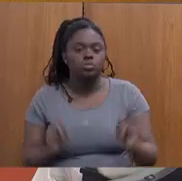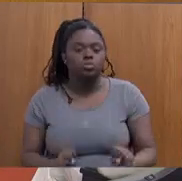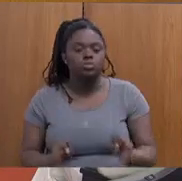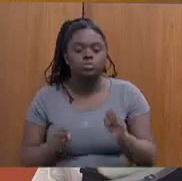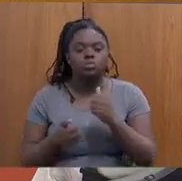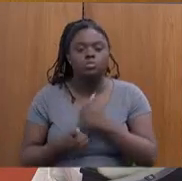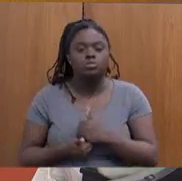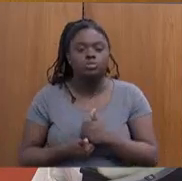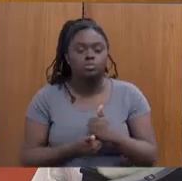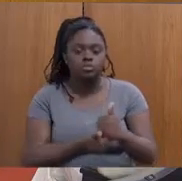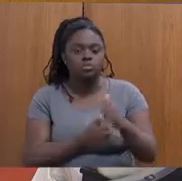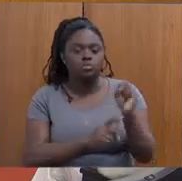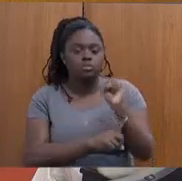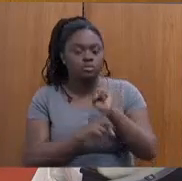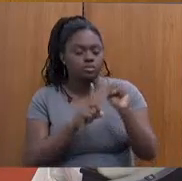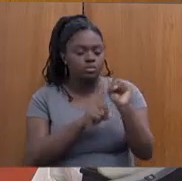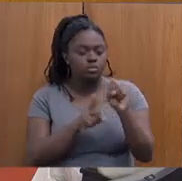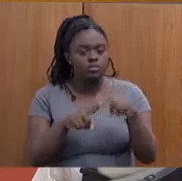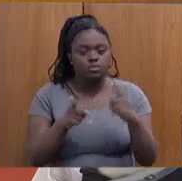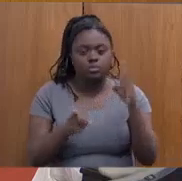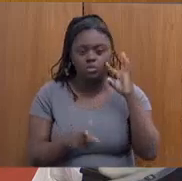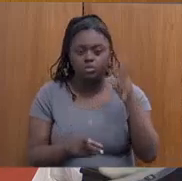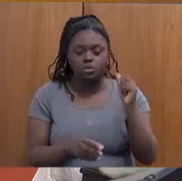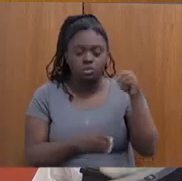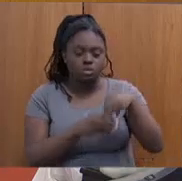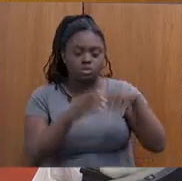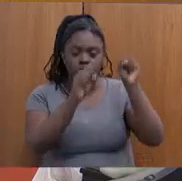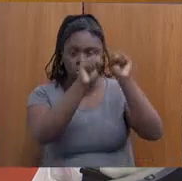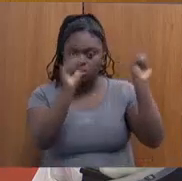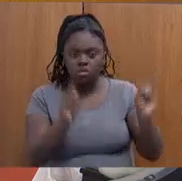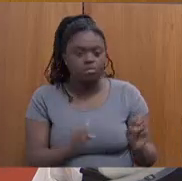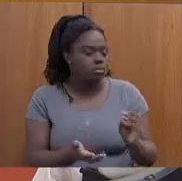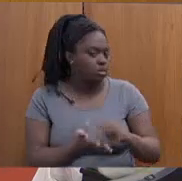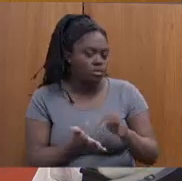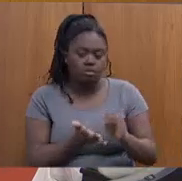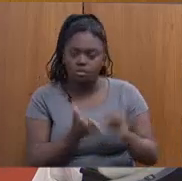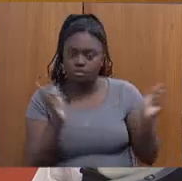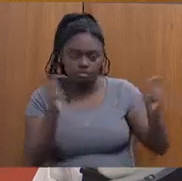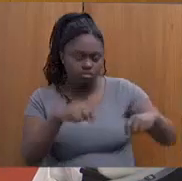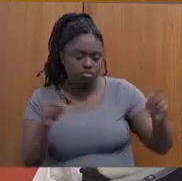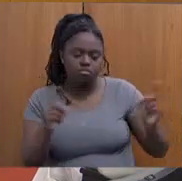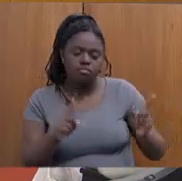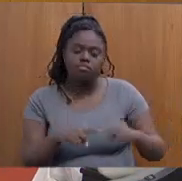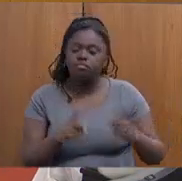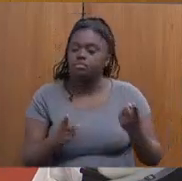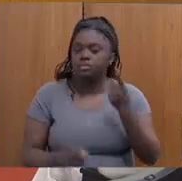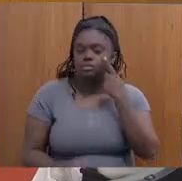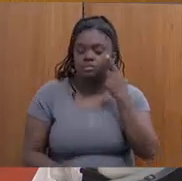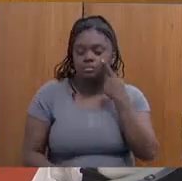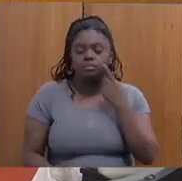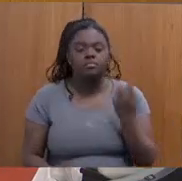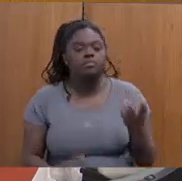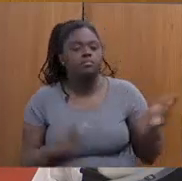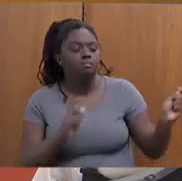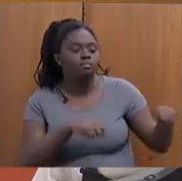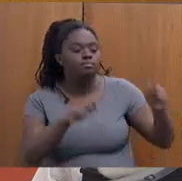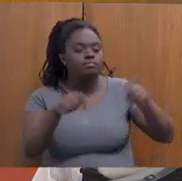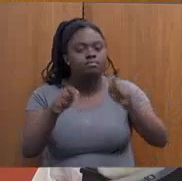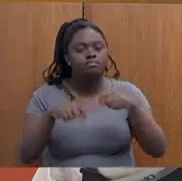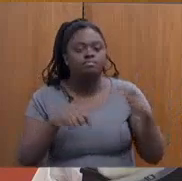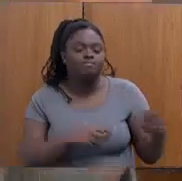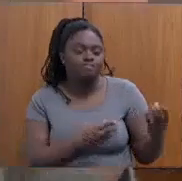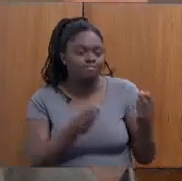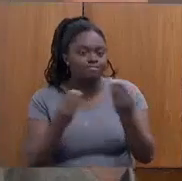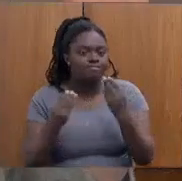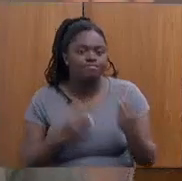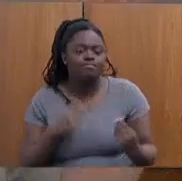acho que, dentro do sistema, não falta capacitação, não, mas vamos ver... é o seguinte, a gente capacita muito. Aí eu vou falar um